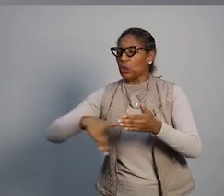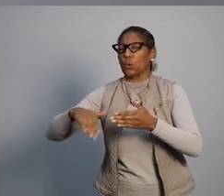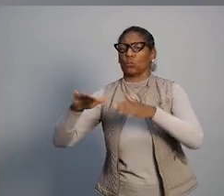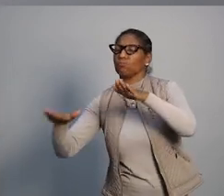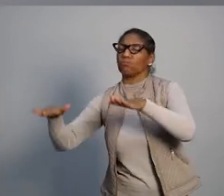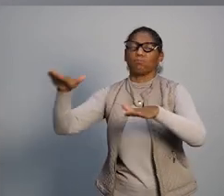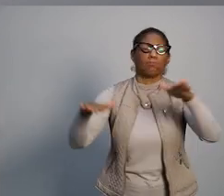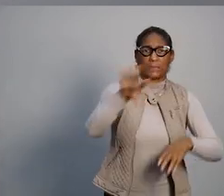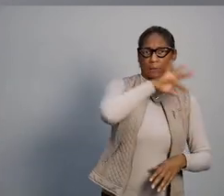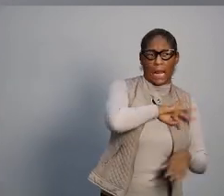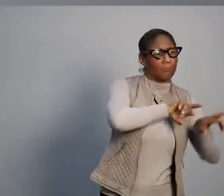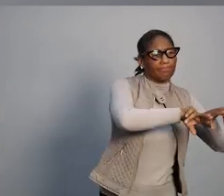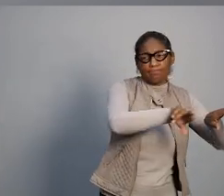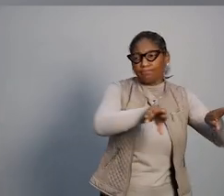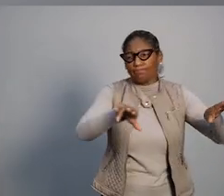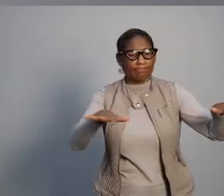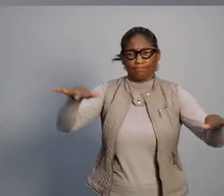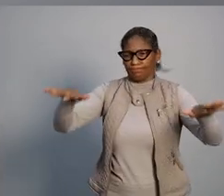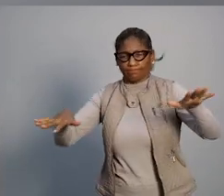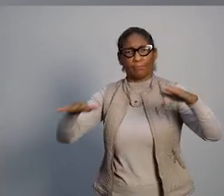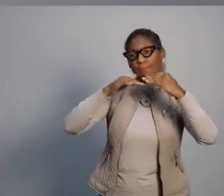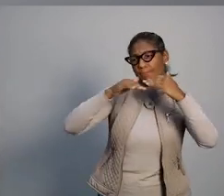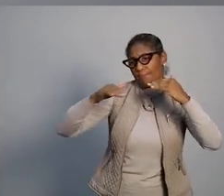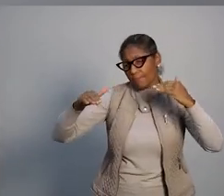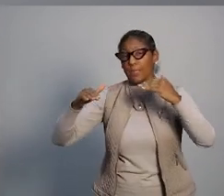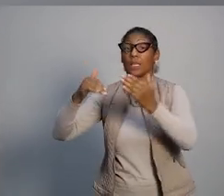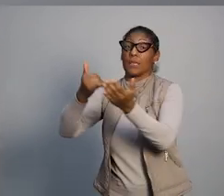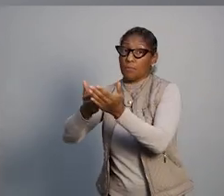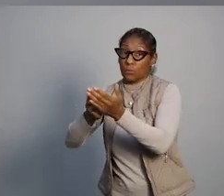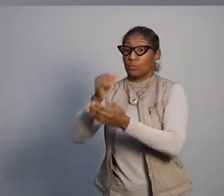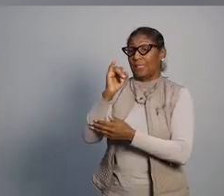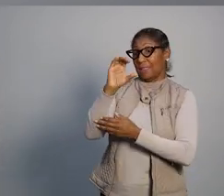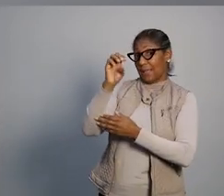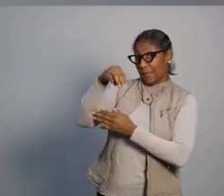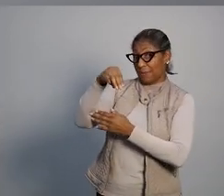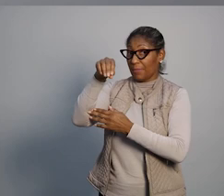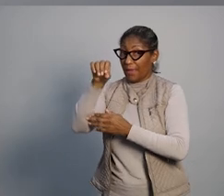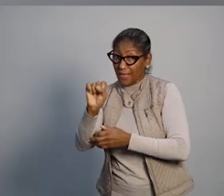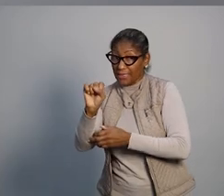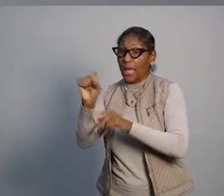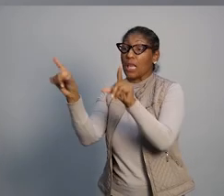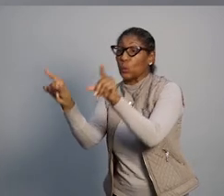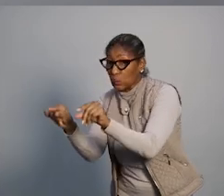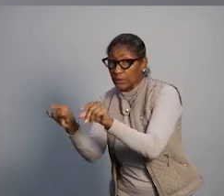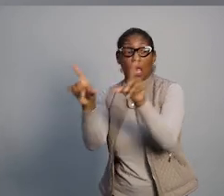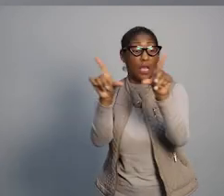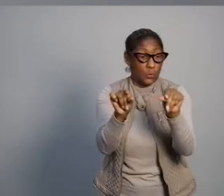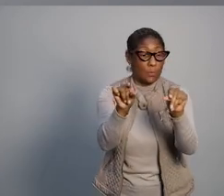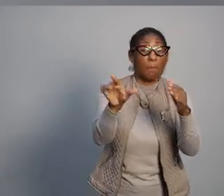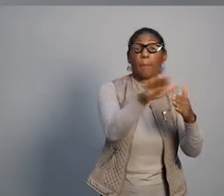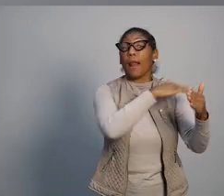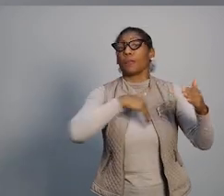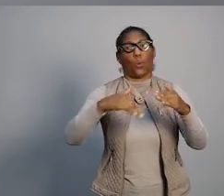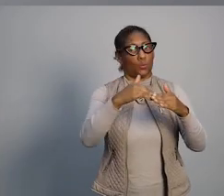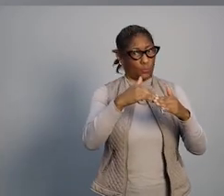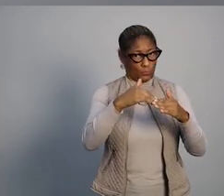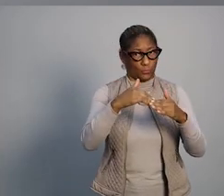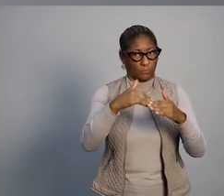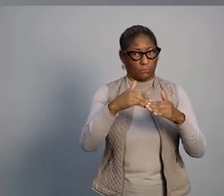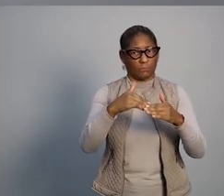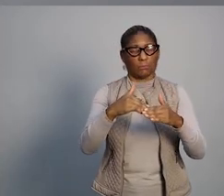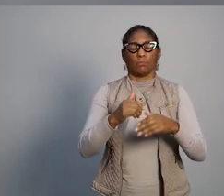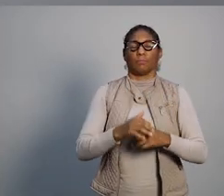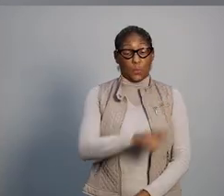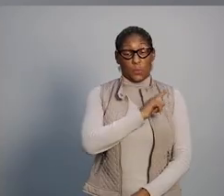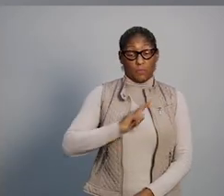gaúchas, em todas as classes de renda, em todas as faixas, a carga fiscal do ICMS vai ser reduzida para